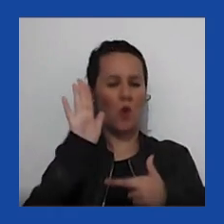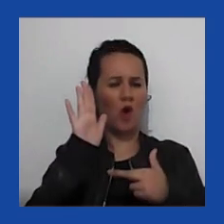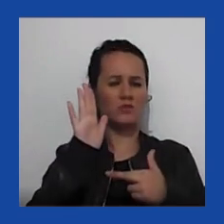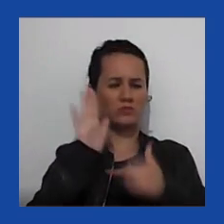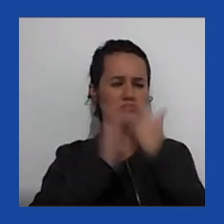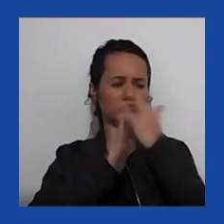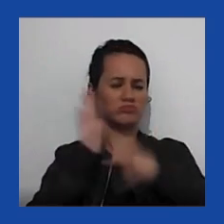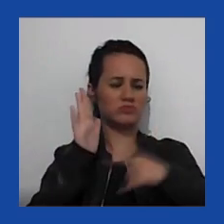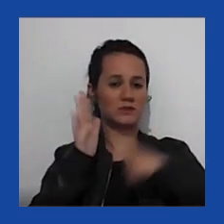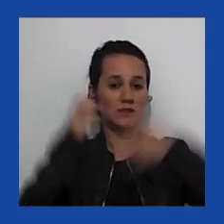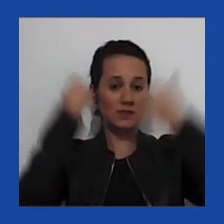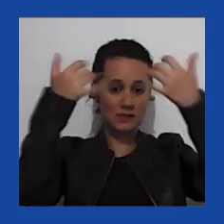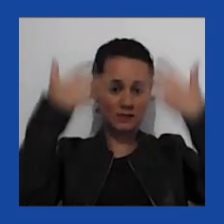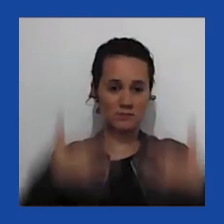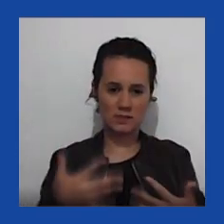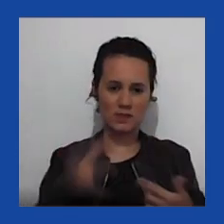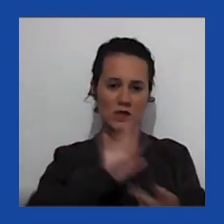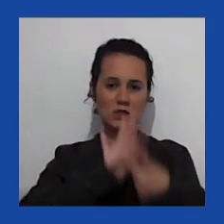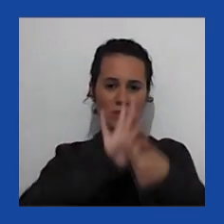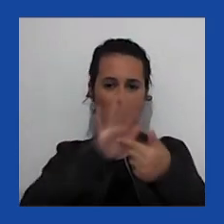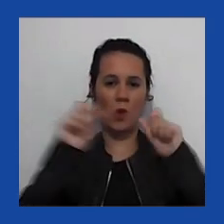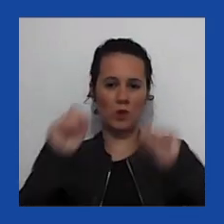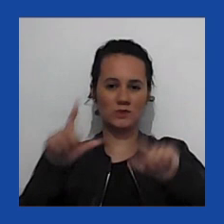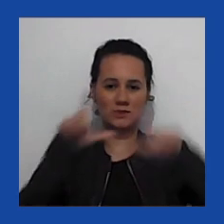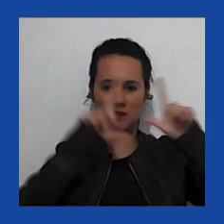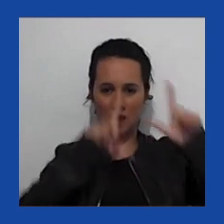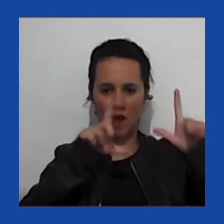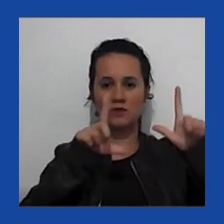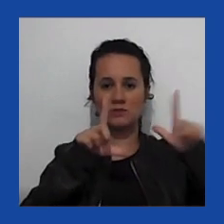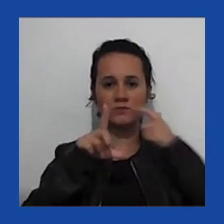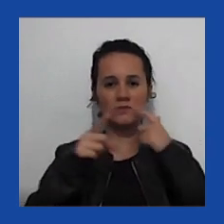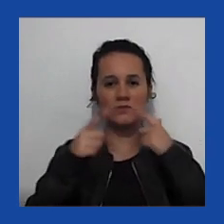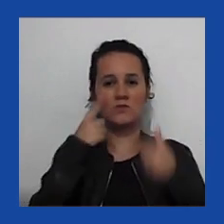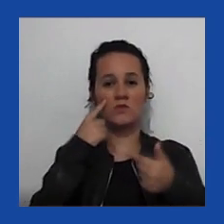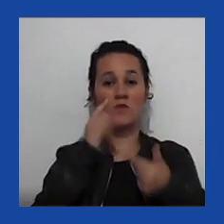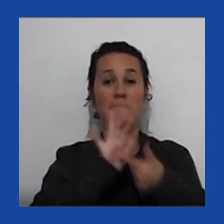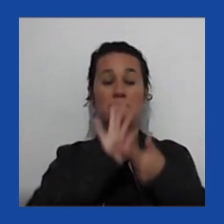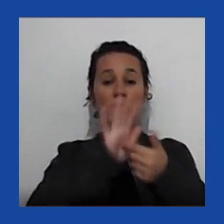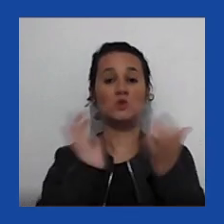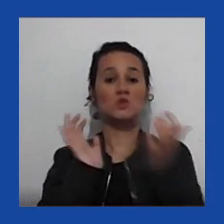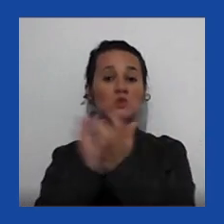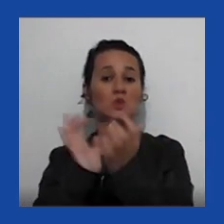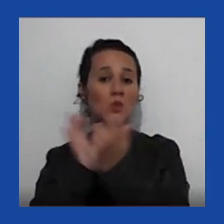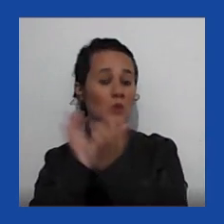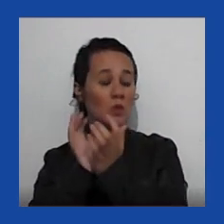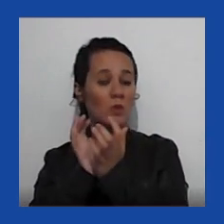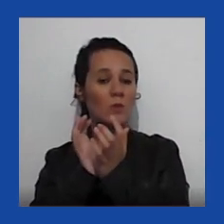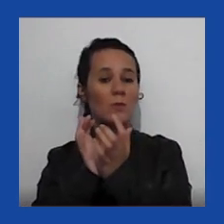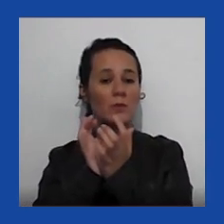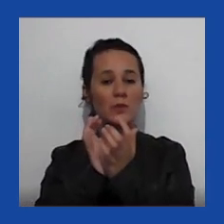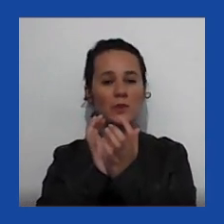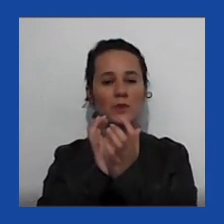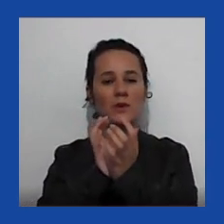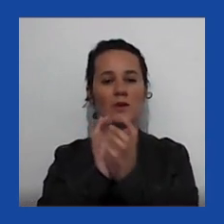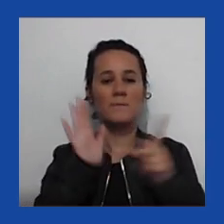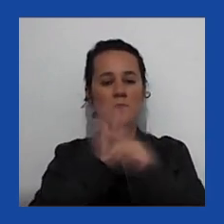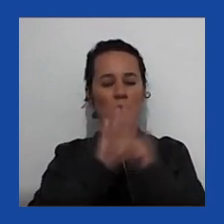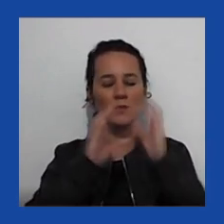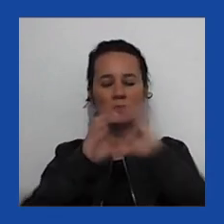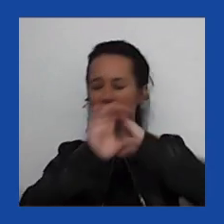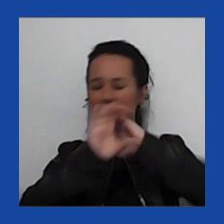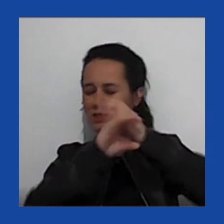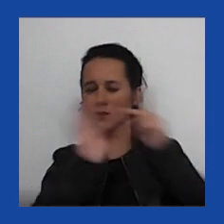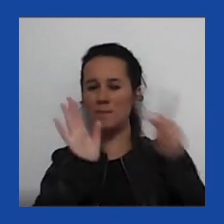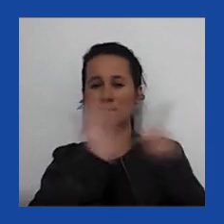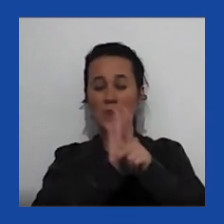mix que eu mostro nessa slide. Democracy in Matrix, que é um grupo dos cientistas políticos na